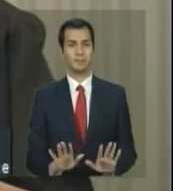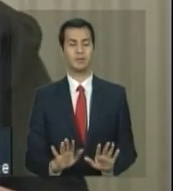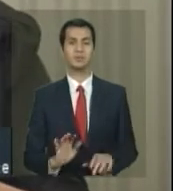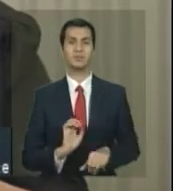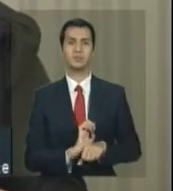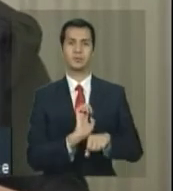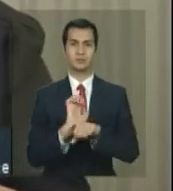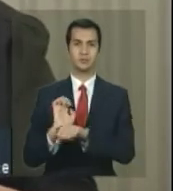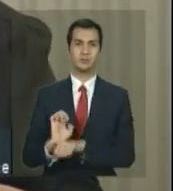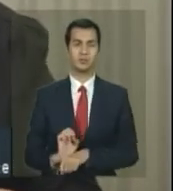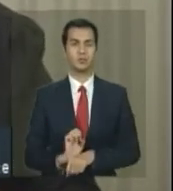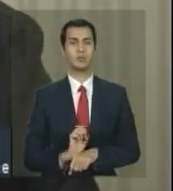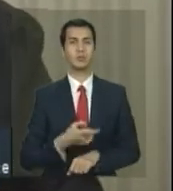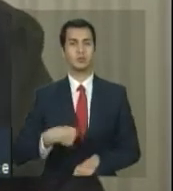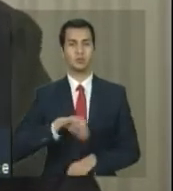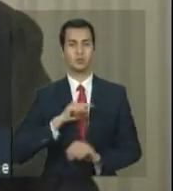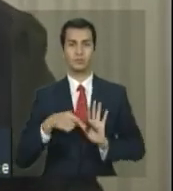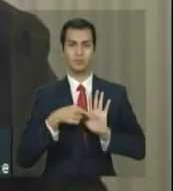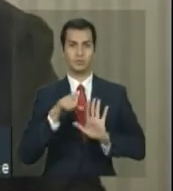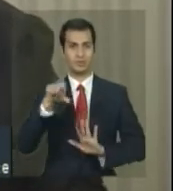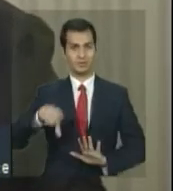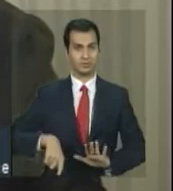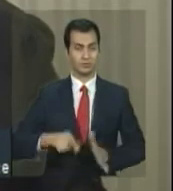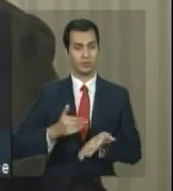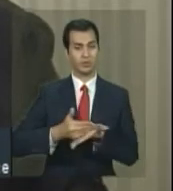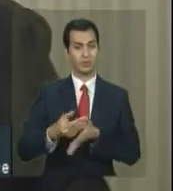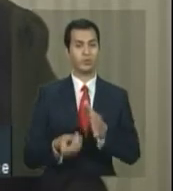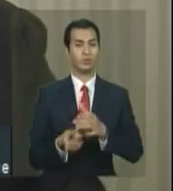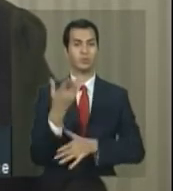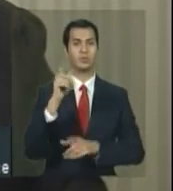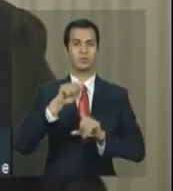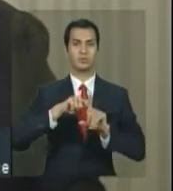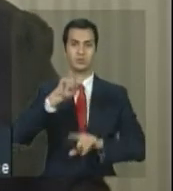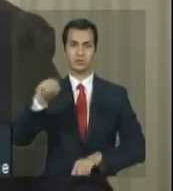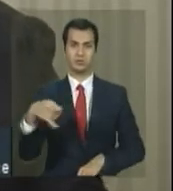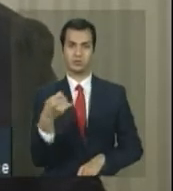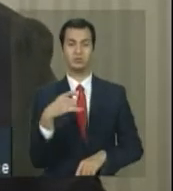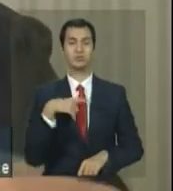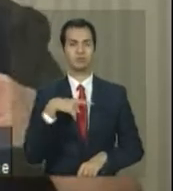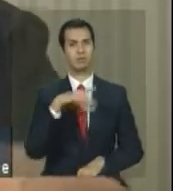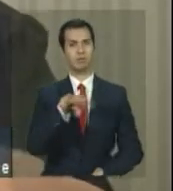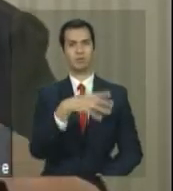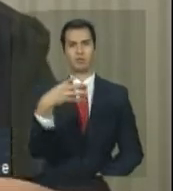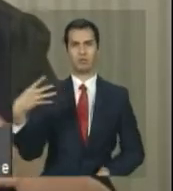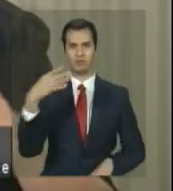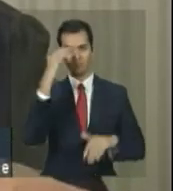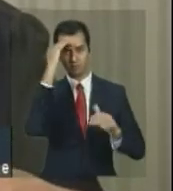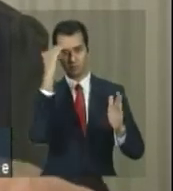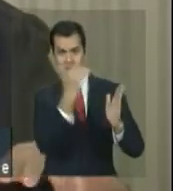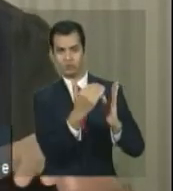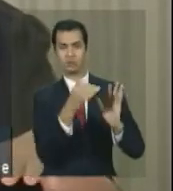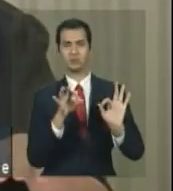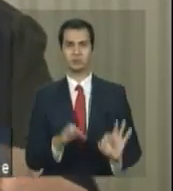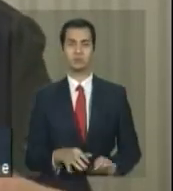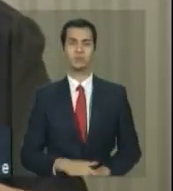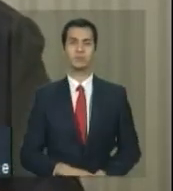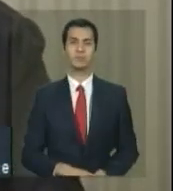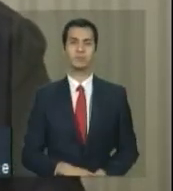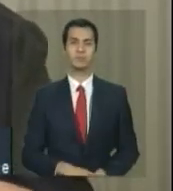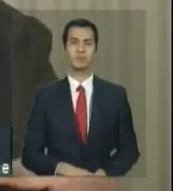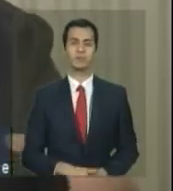todos aqueles cartões que nós mostramos, eles começam a operar a partir de janeiro, e eles têm um calendário. Então, o que está hoje pagando